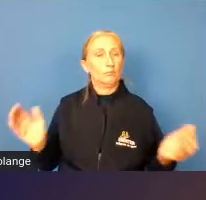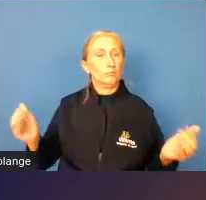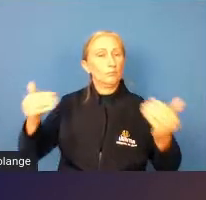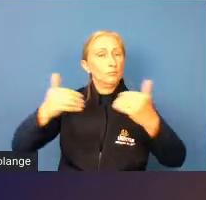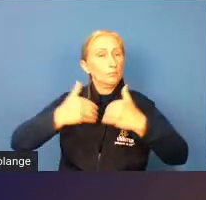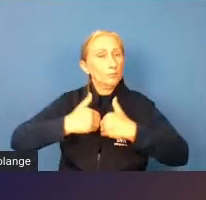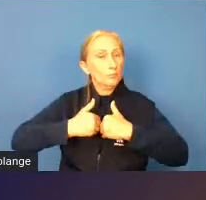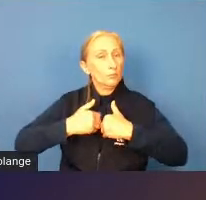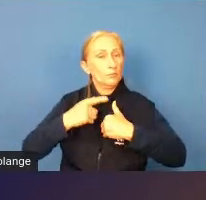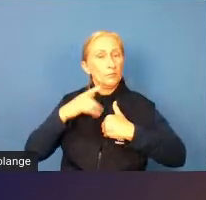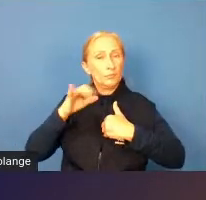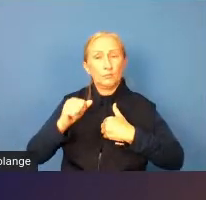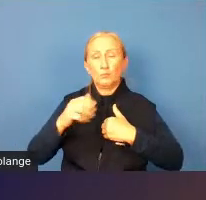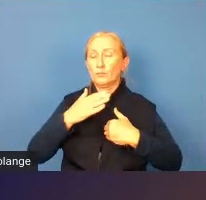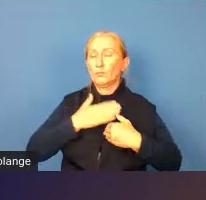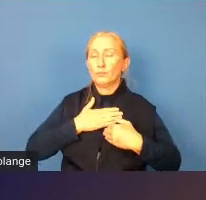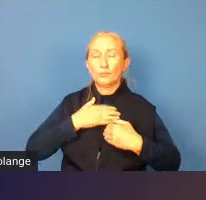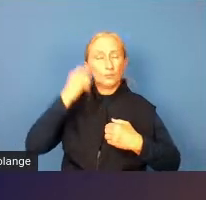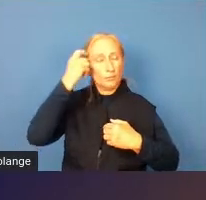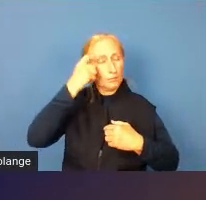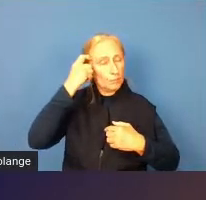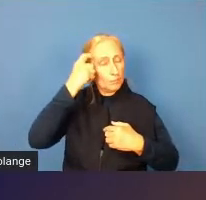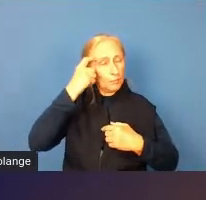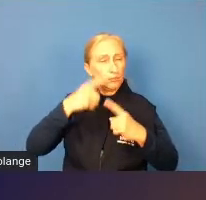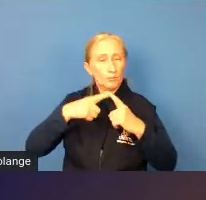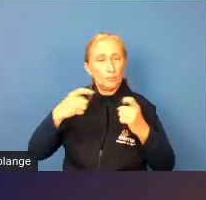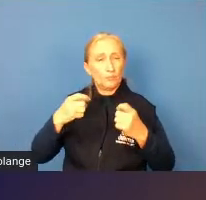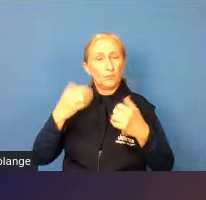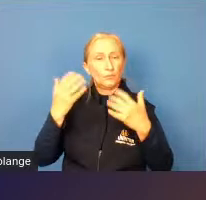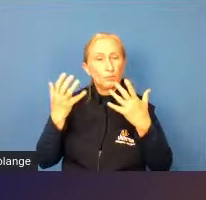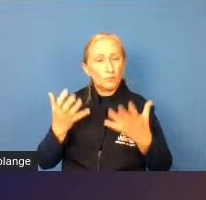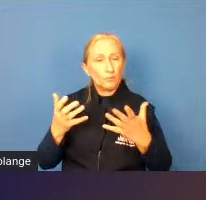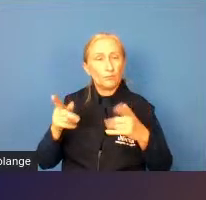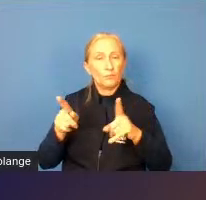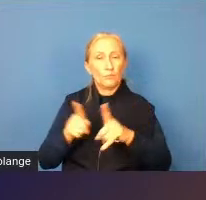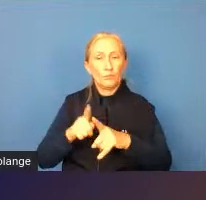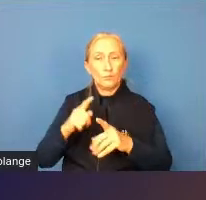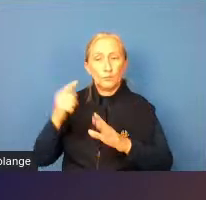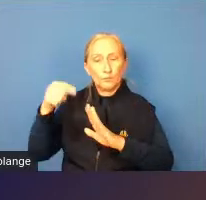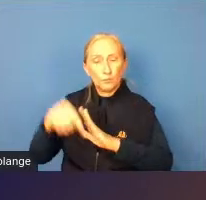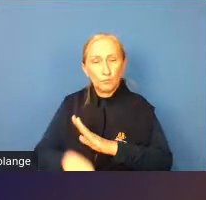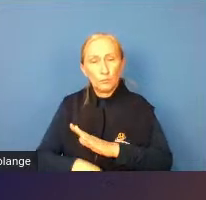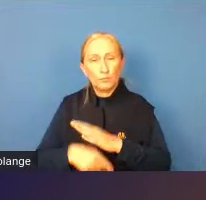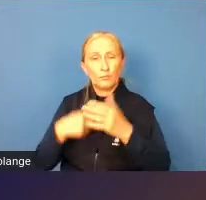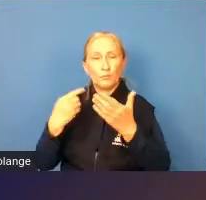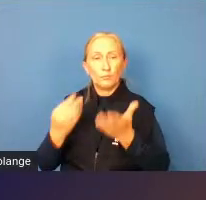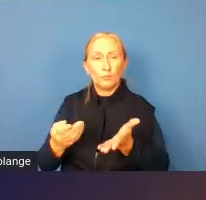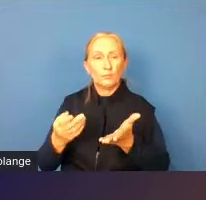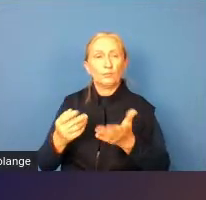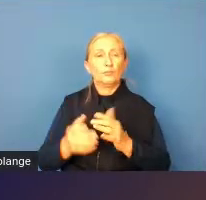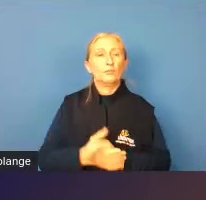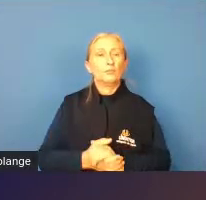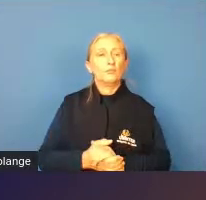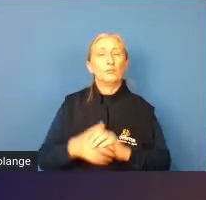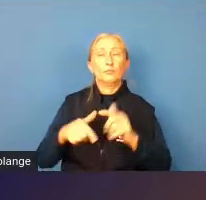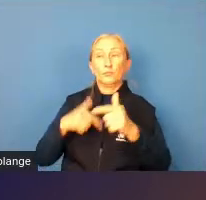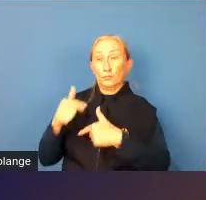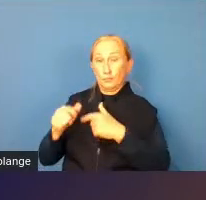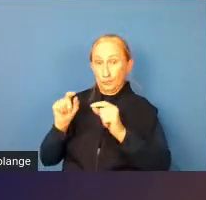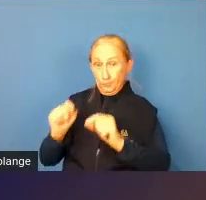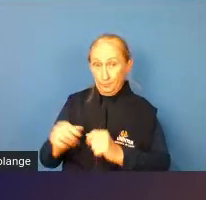eu gosto bastante da neurociência também aí por isso que eu quis ir um pouquinho mais a fundo nesse nesse trabalho